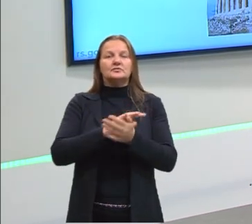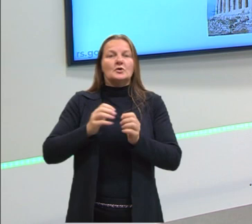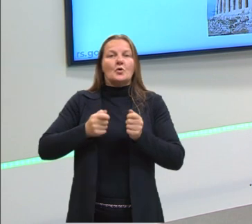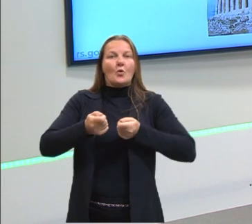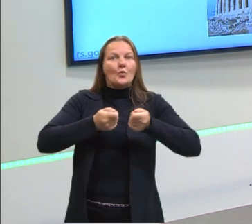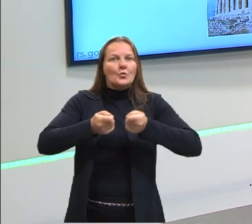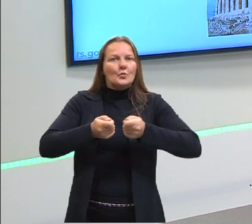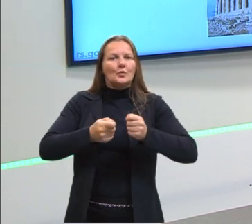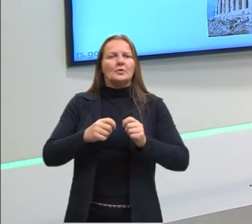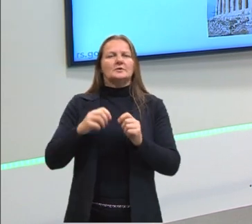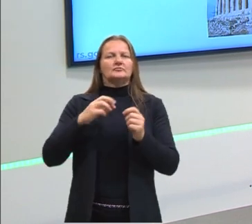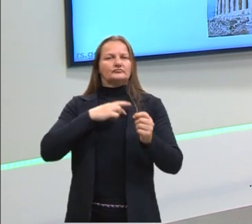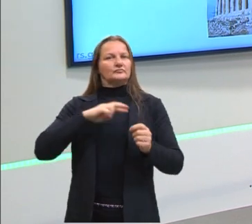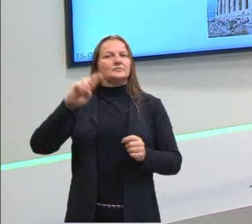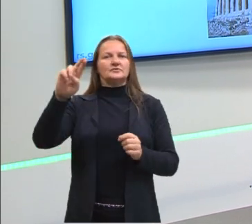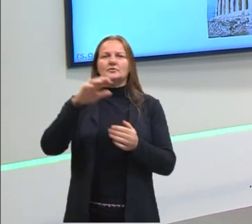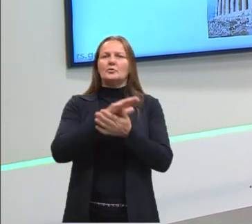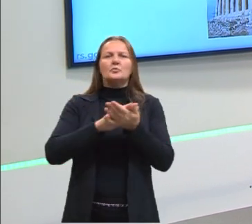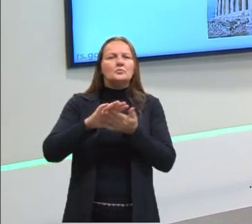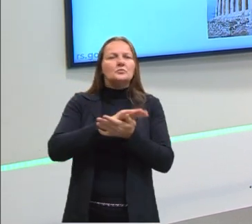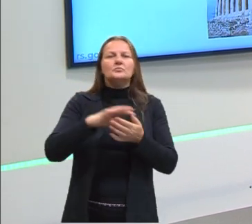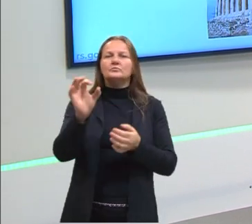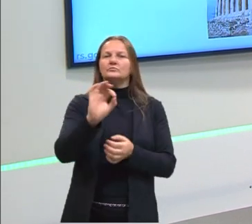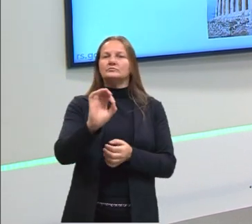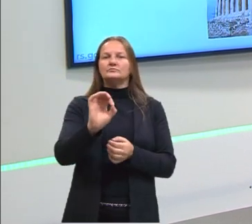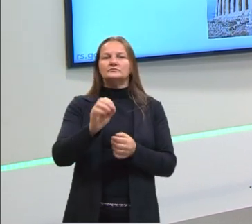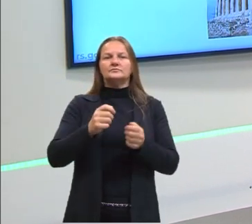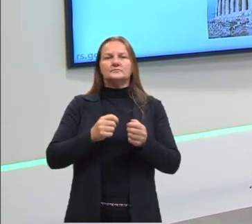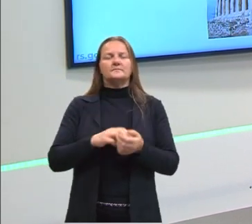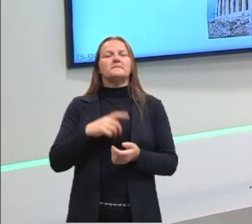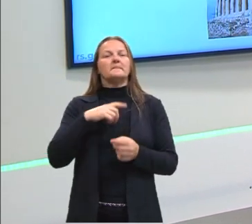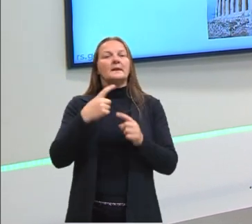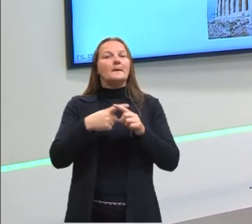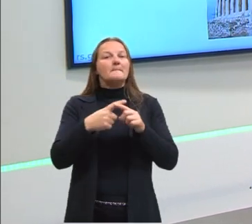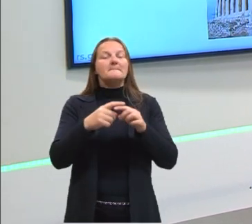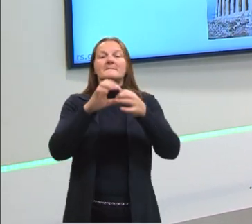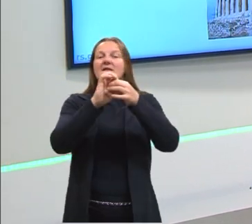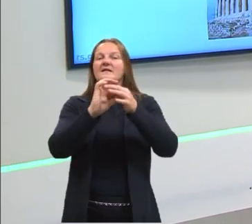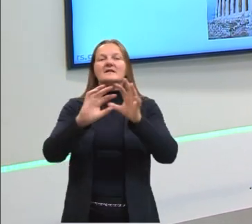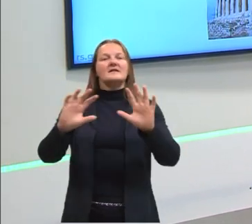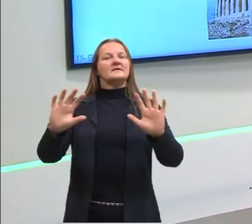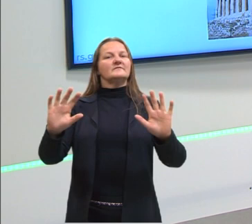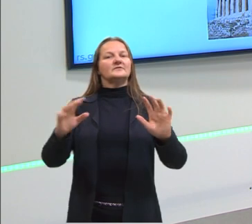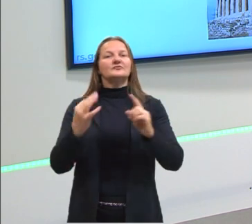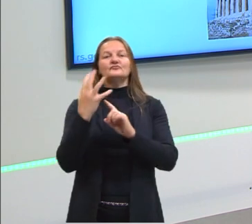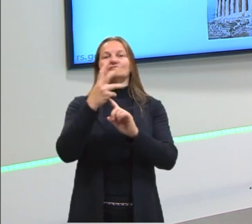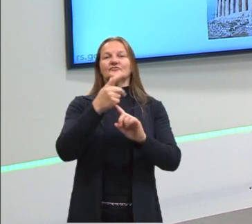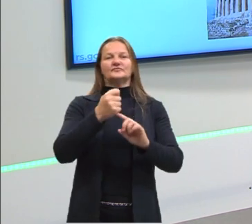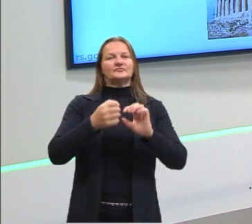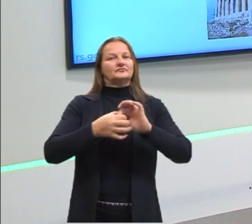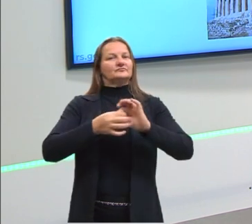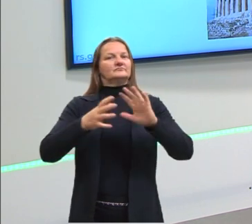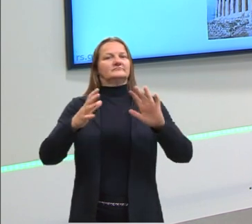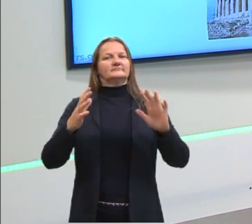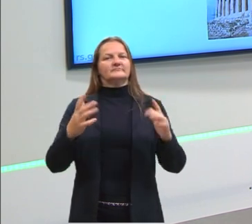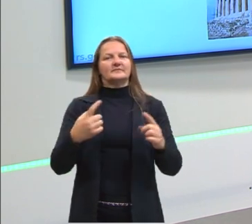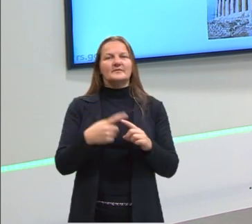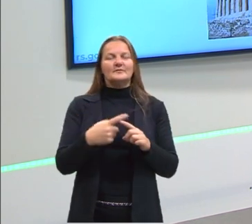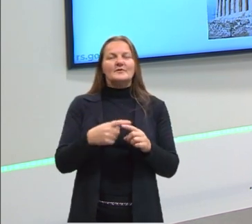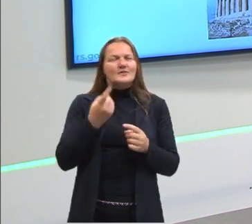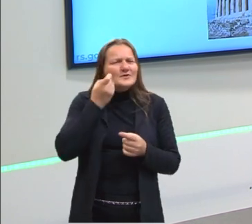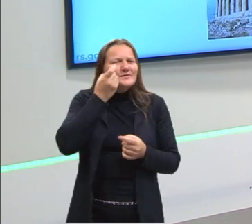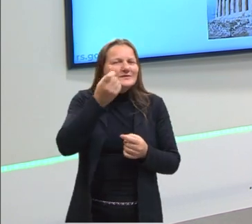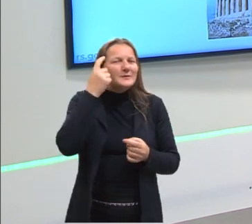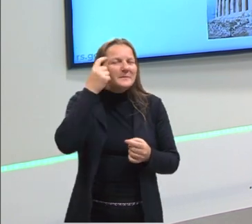de determinado reinado, portanto a expressão, a manifestação artística, ela era mais livre. E é interessante